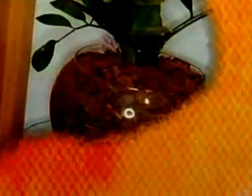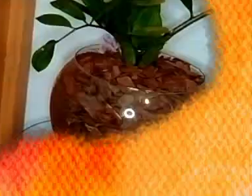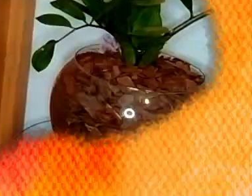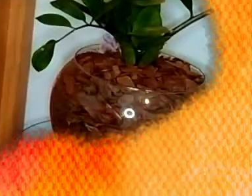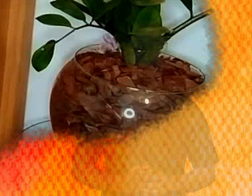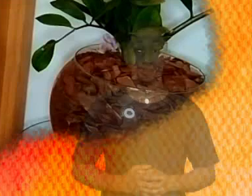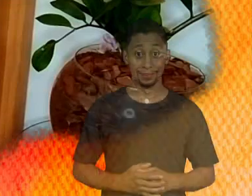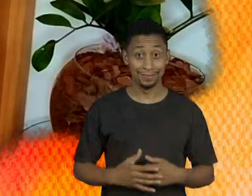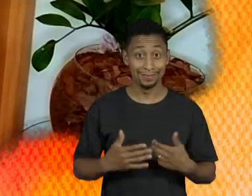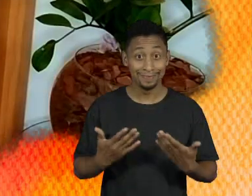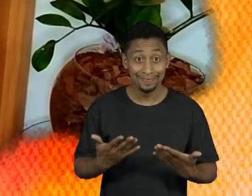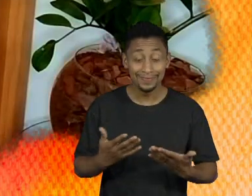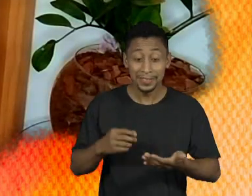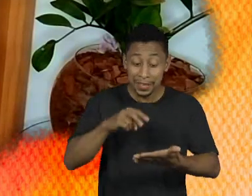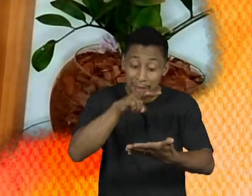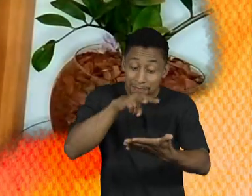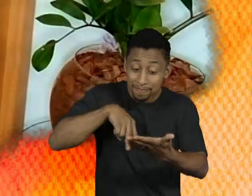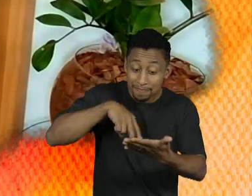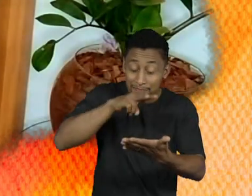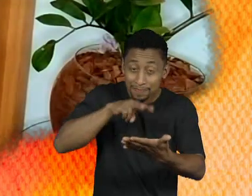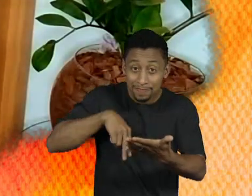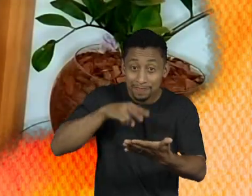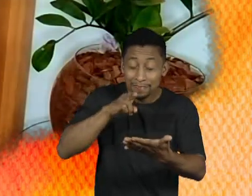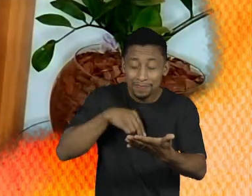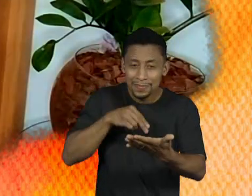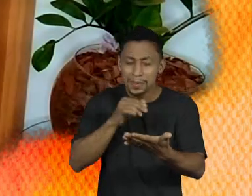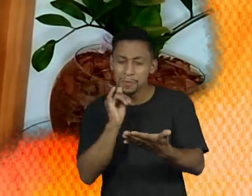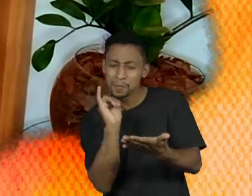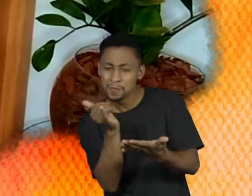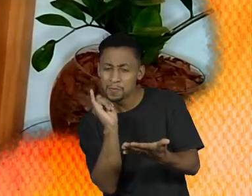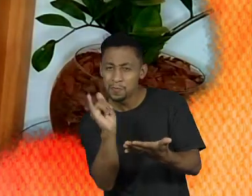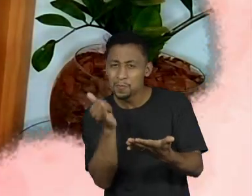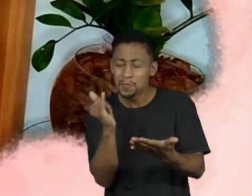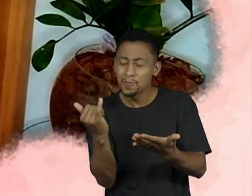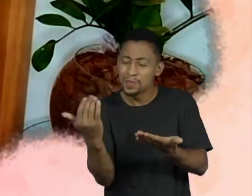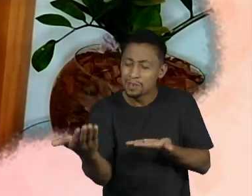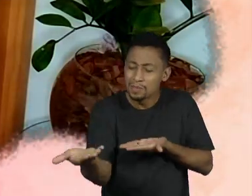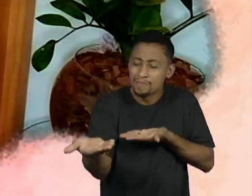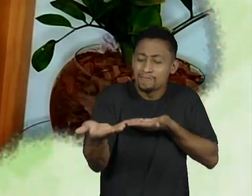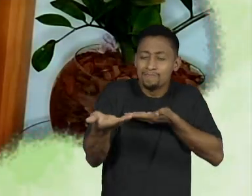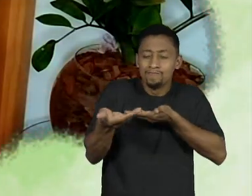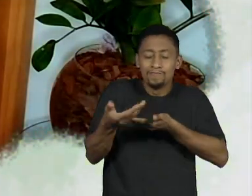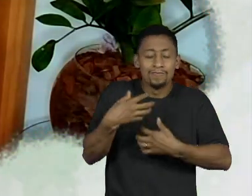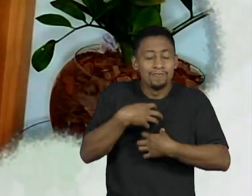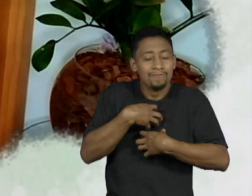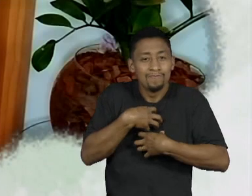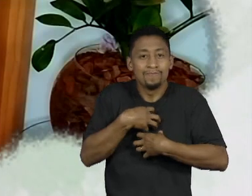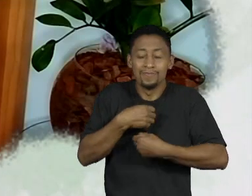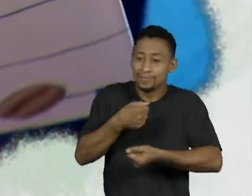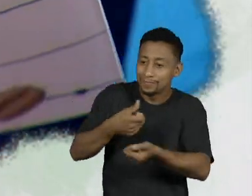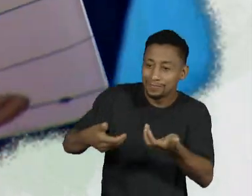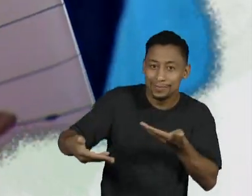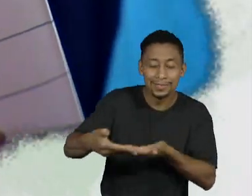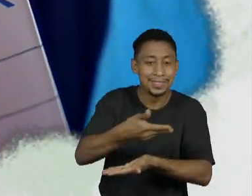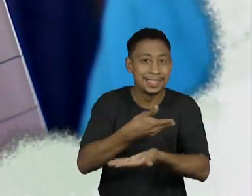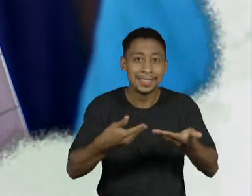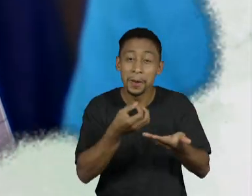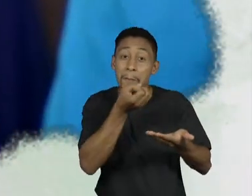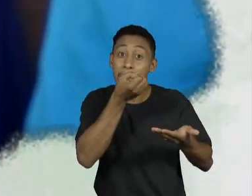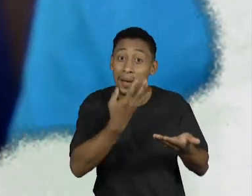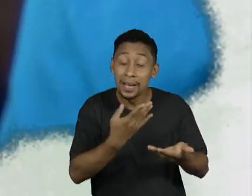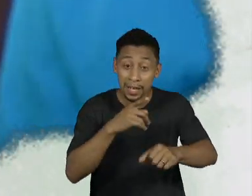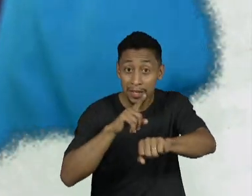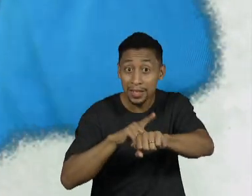Na hora da leitura, a mediação promove um encontro afetivo e faz um bem coletivo. A hora da